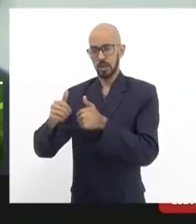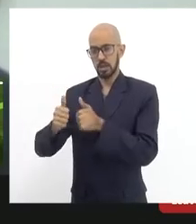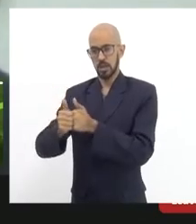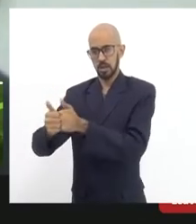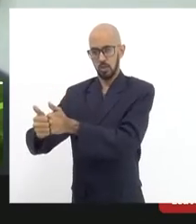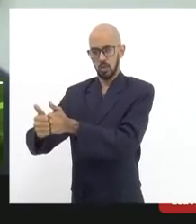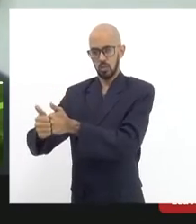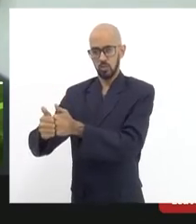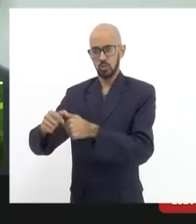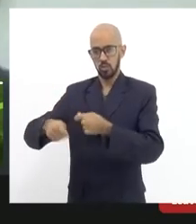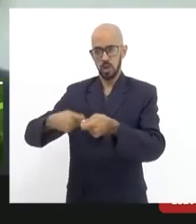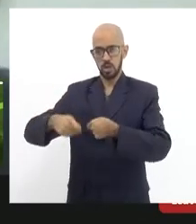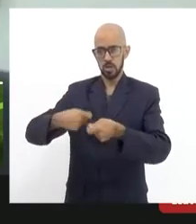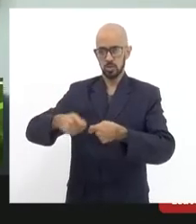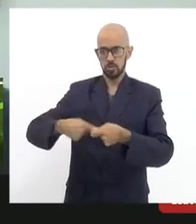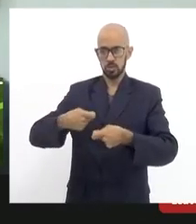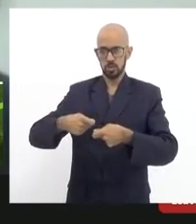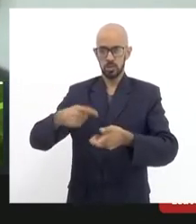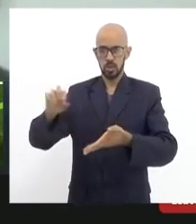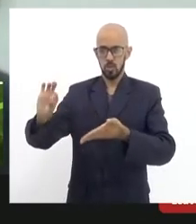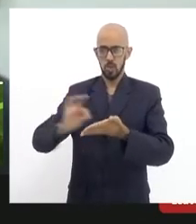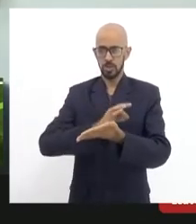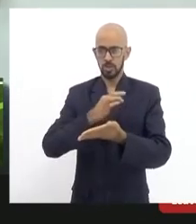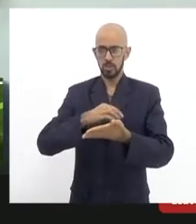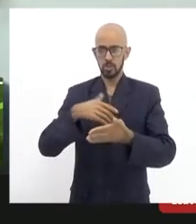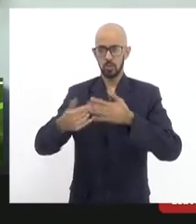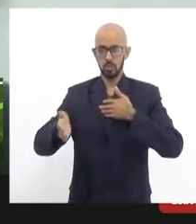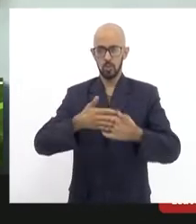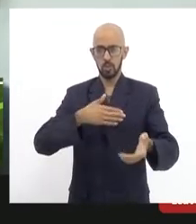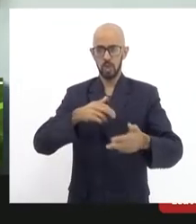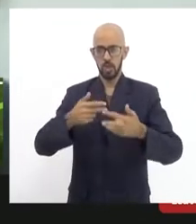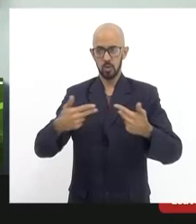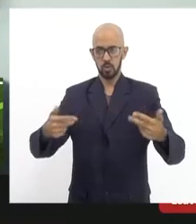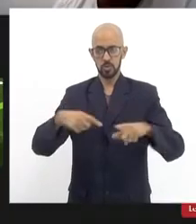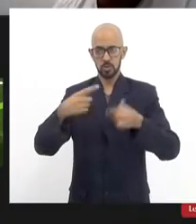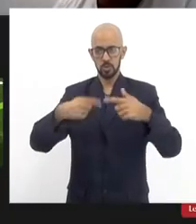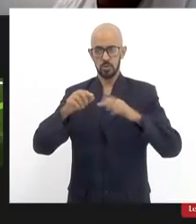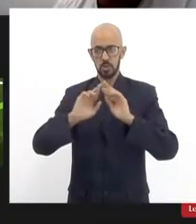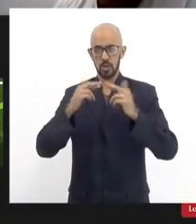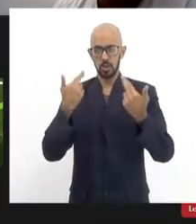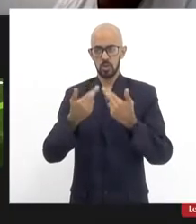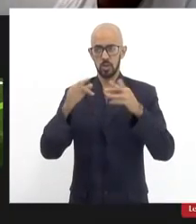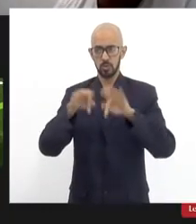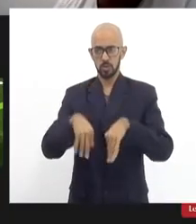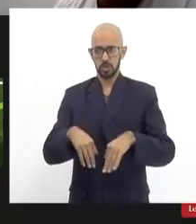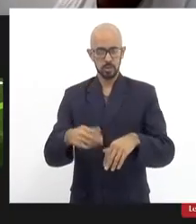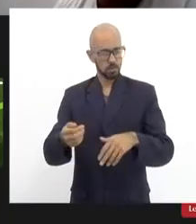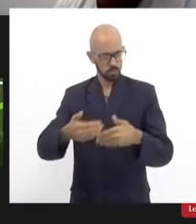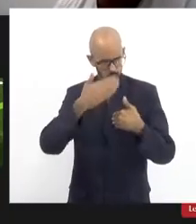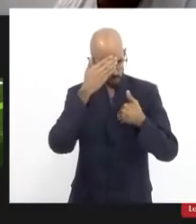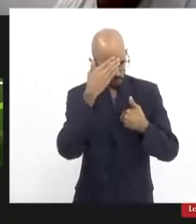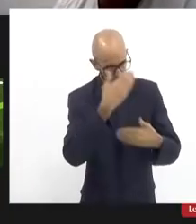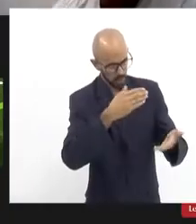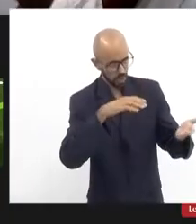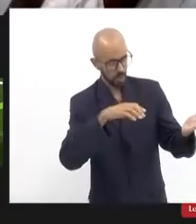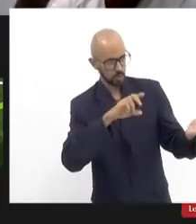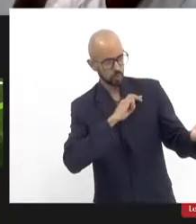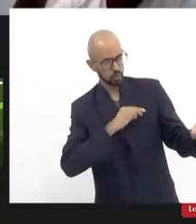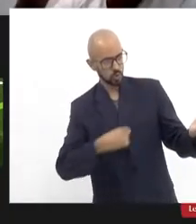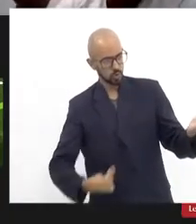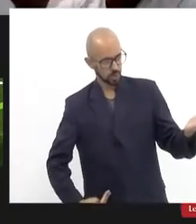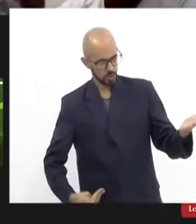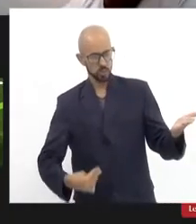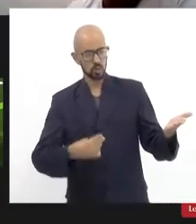assinar o que tiver que assinar a seguir depois da reunião finalizada maravilha Dionísio Lins é assim que a gente